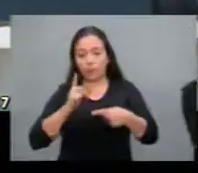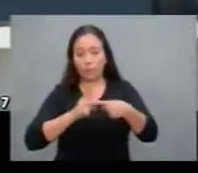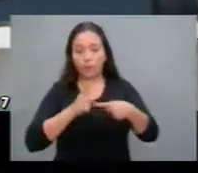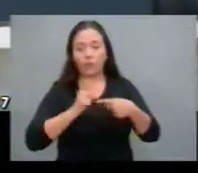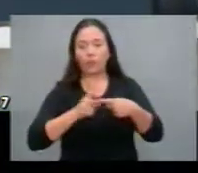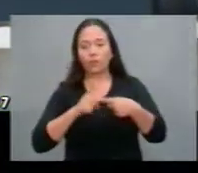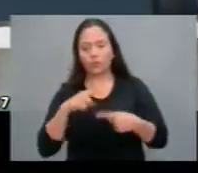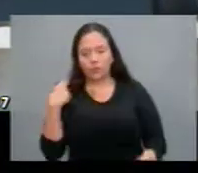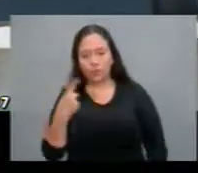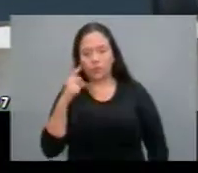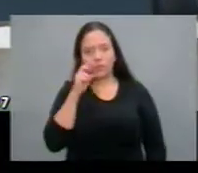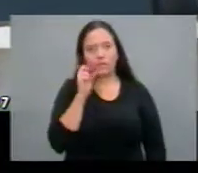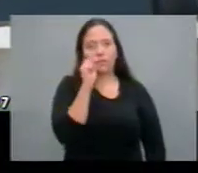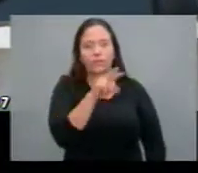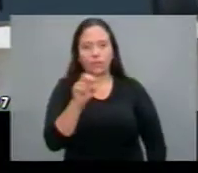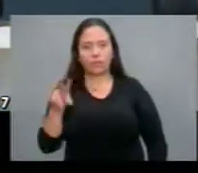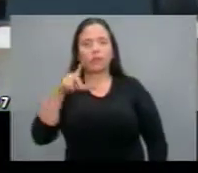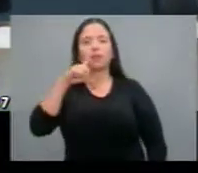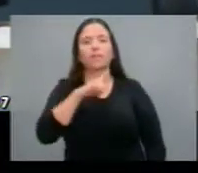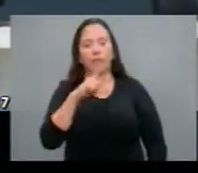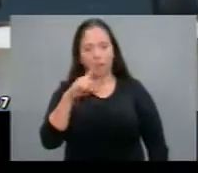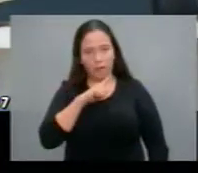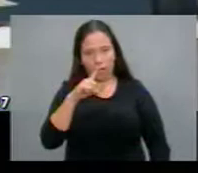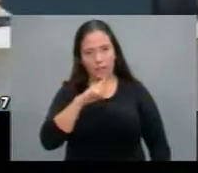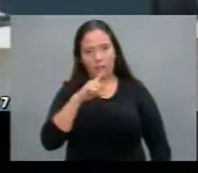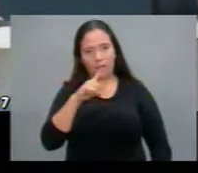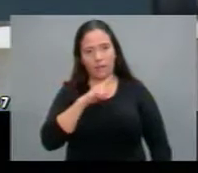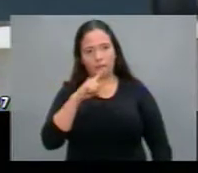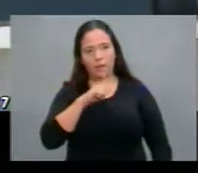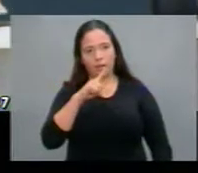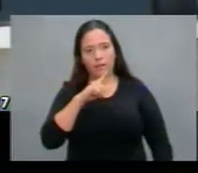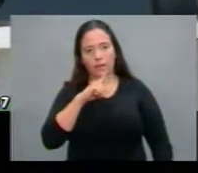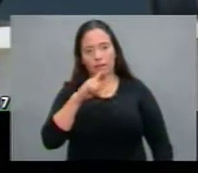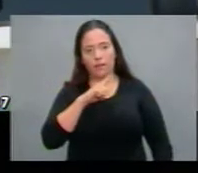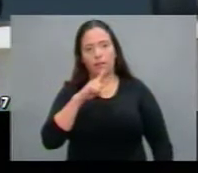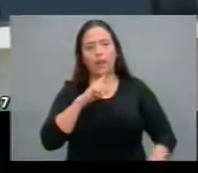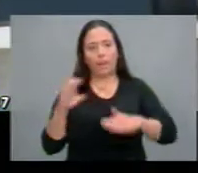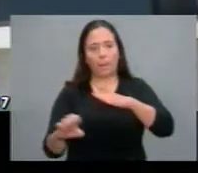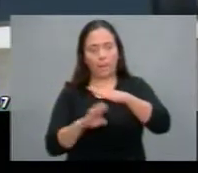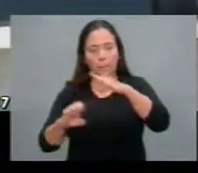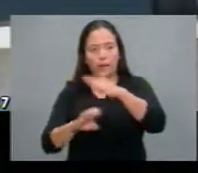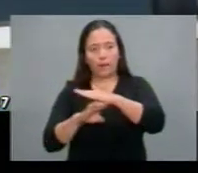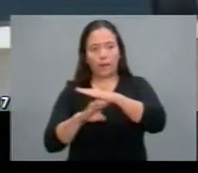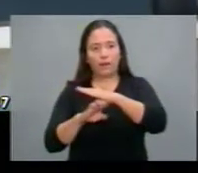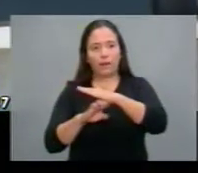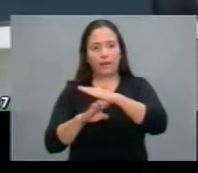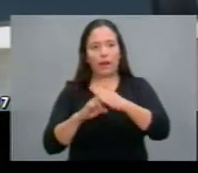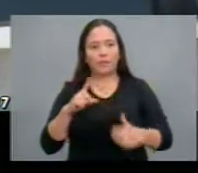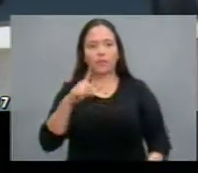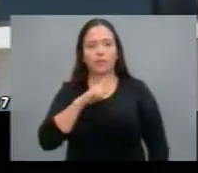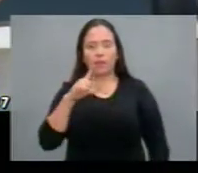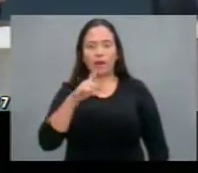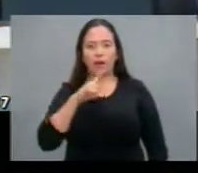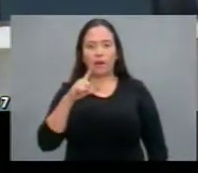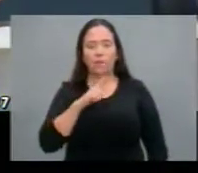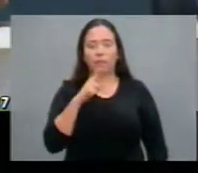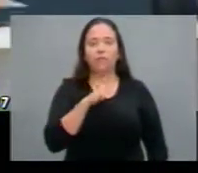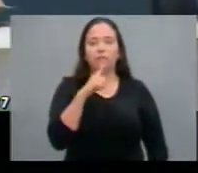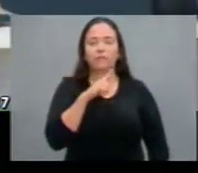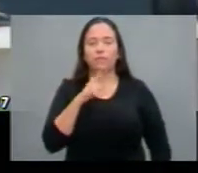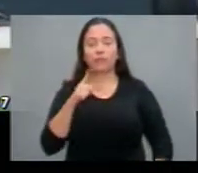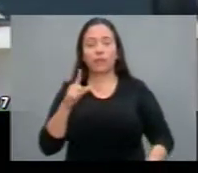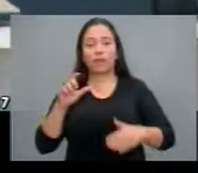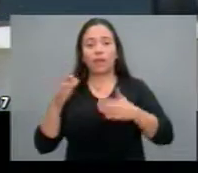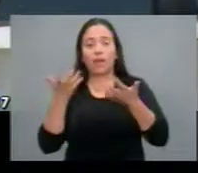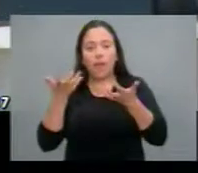nós vemos e temos muitas empresas que sequer conseguem chegar perto de